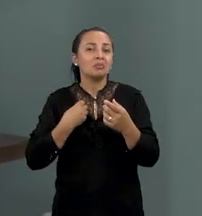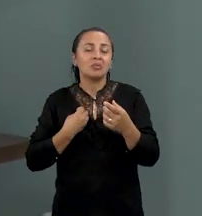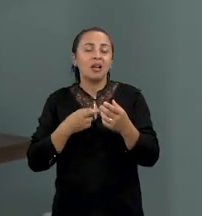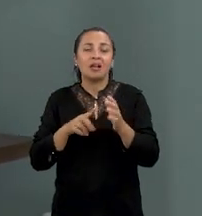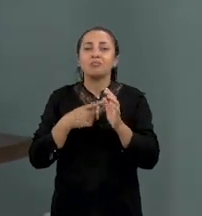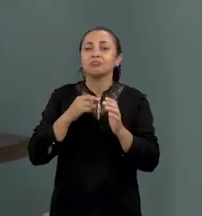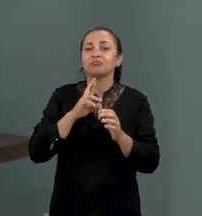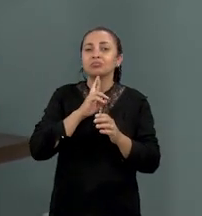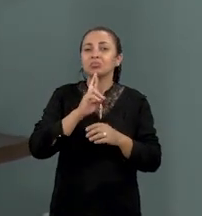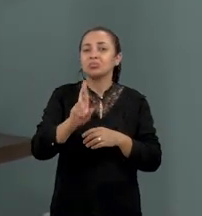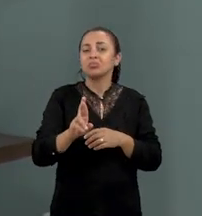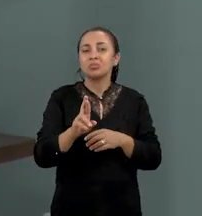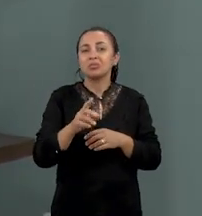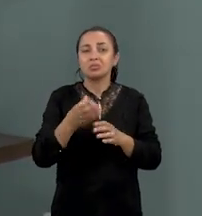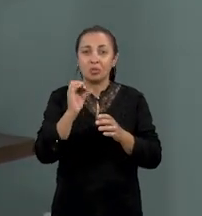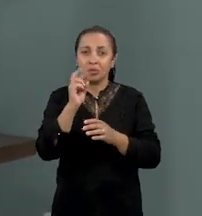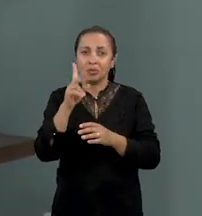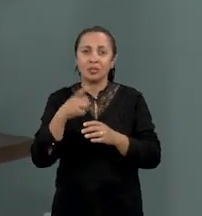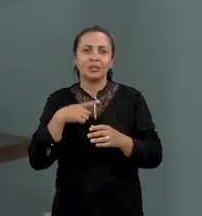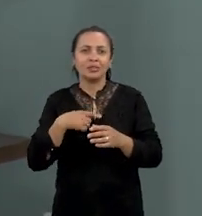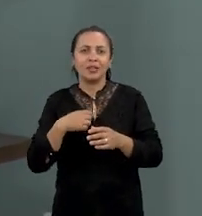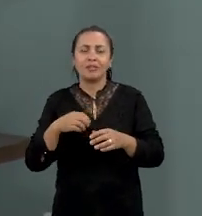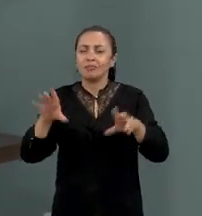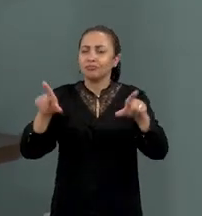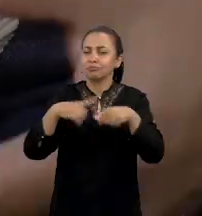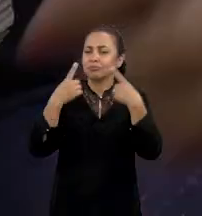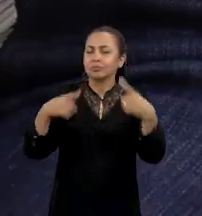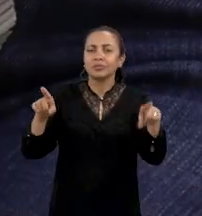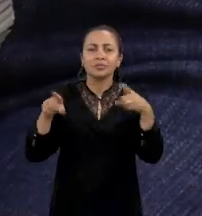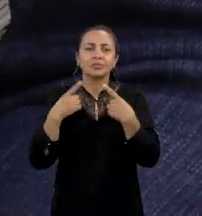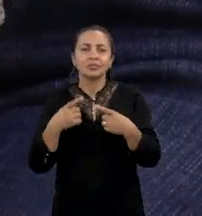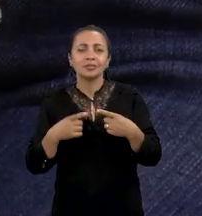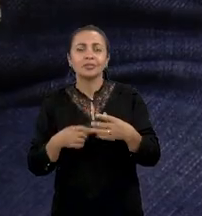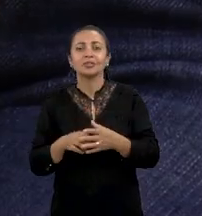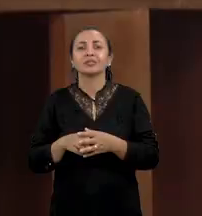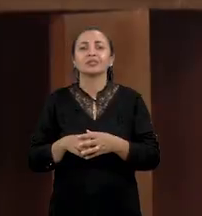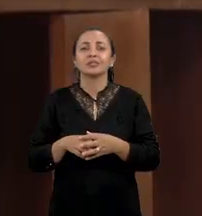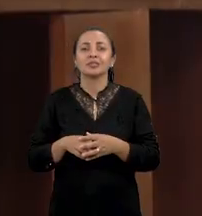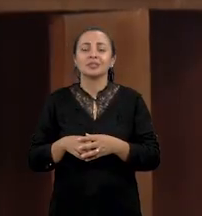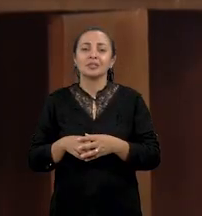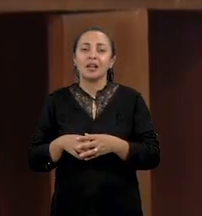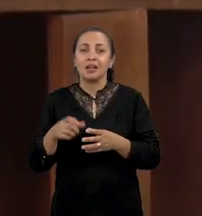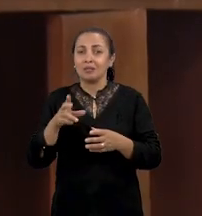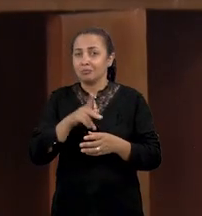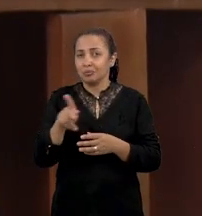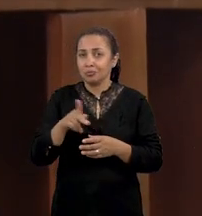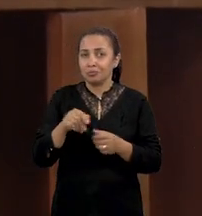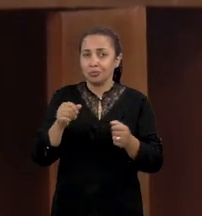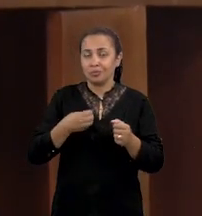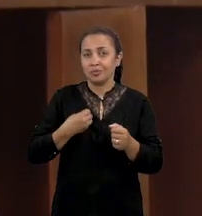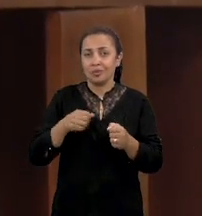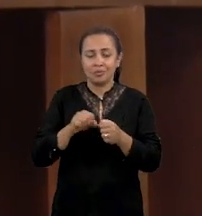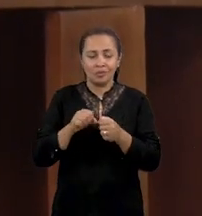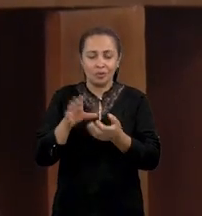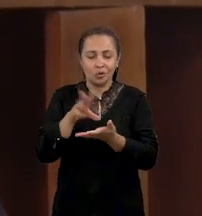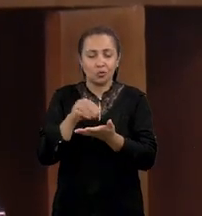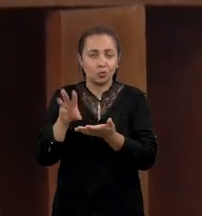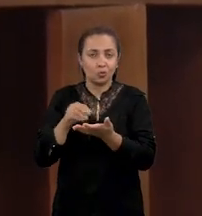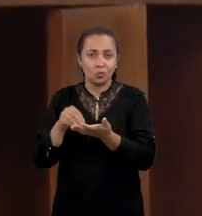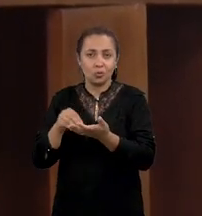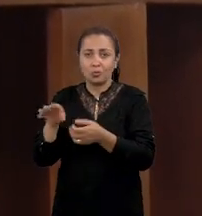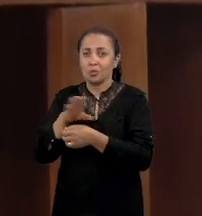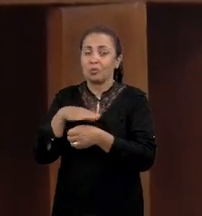tem os repentes, tem os cantadores populares. A professora está fazendo um levantamento sobre a produção dos